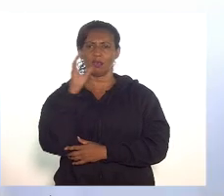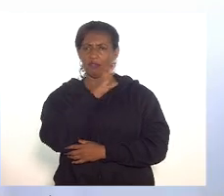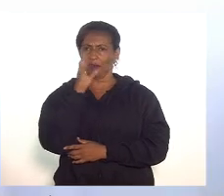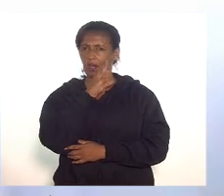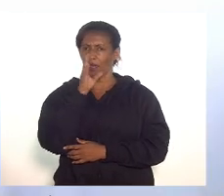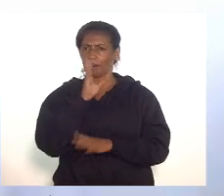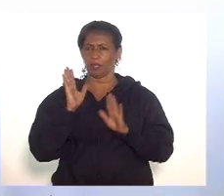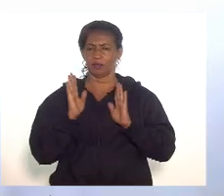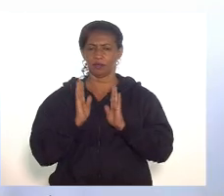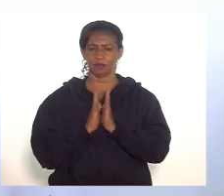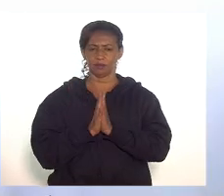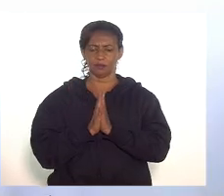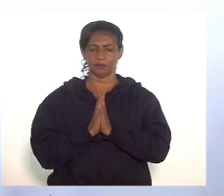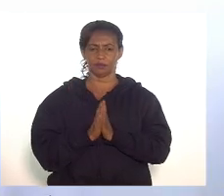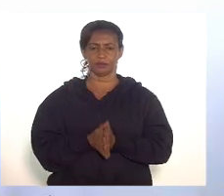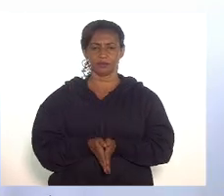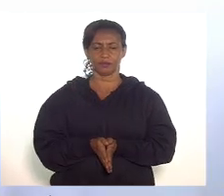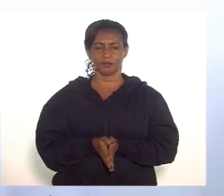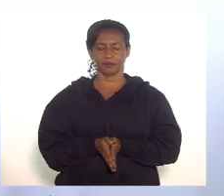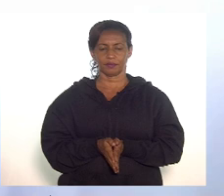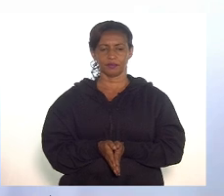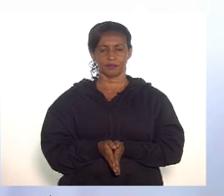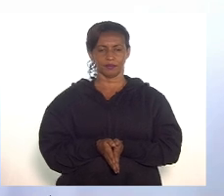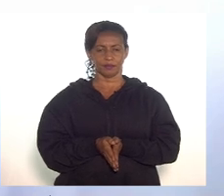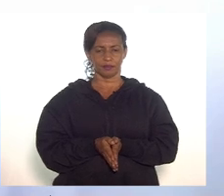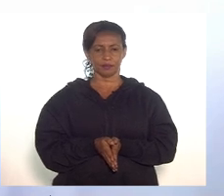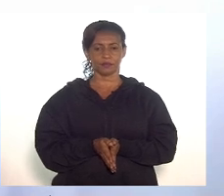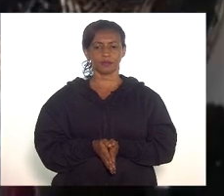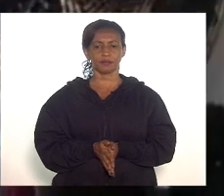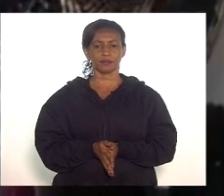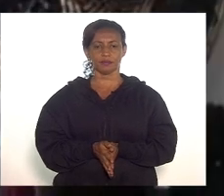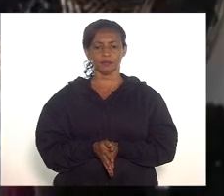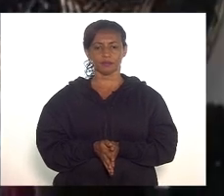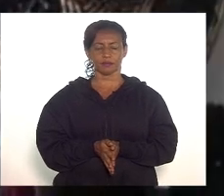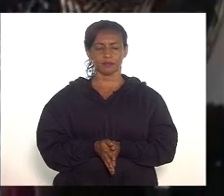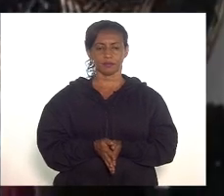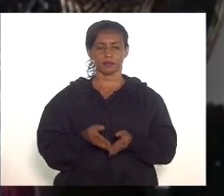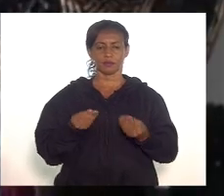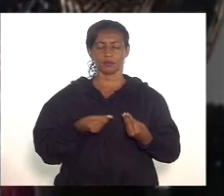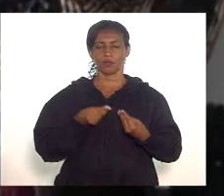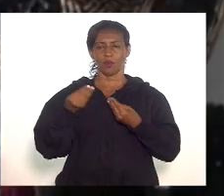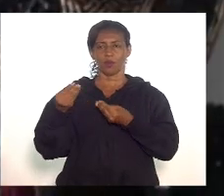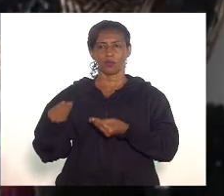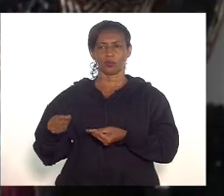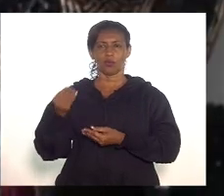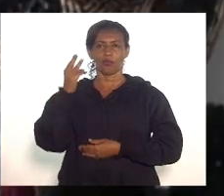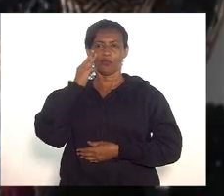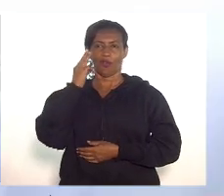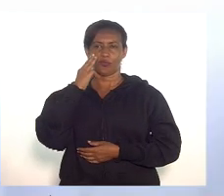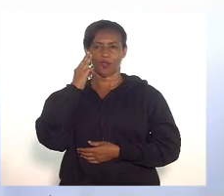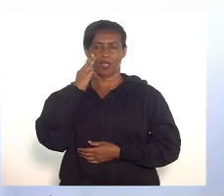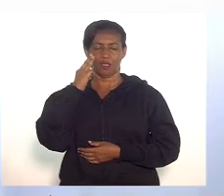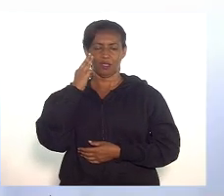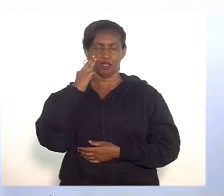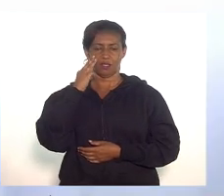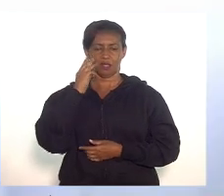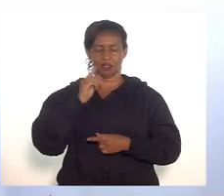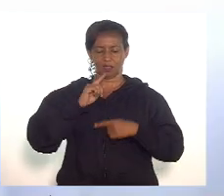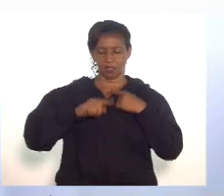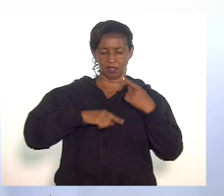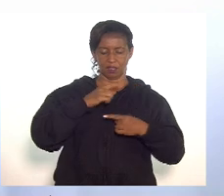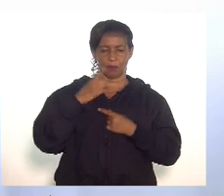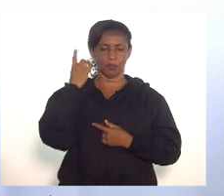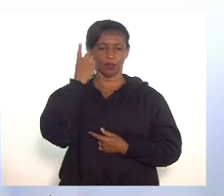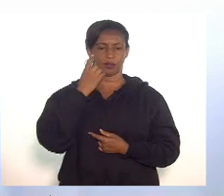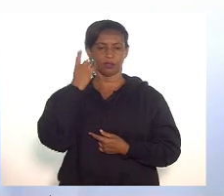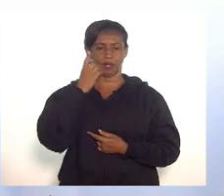Perfeitamente. Eu também, presidente. E passo a palavra ao deputado Valdeque Carneiro e, em seguida, ao